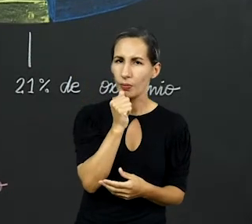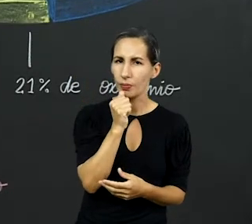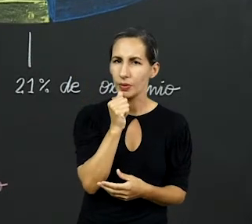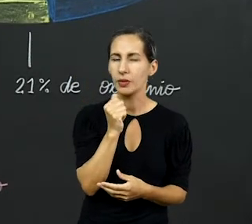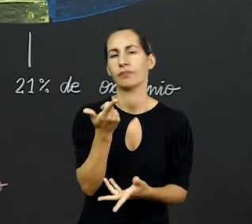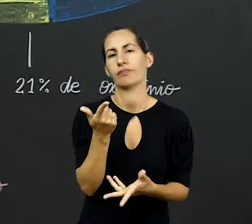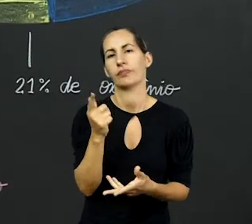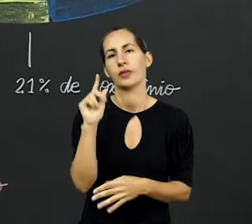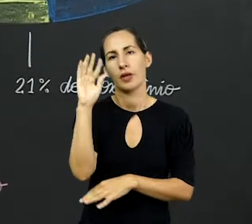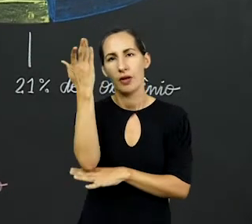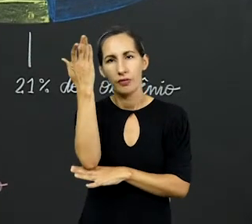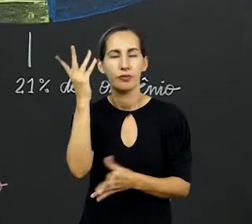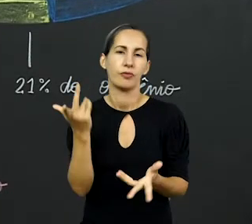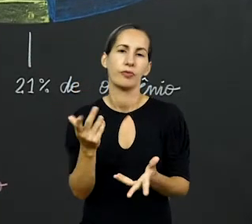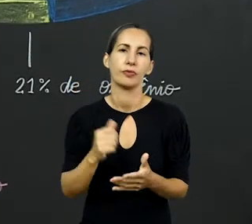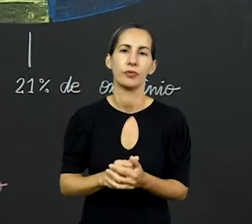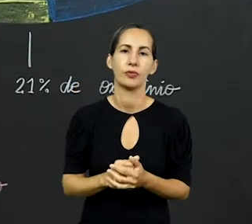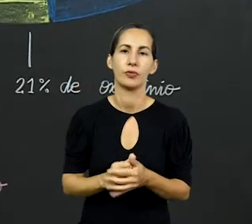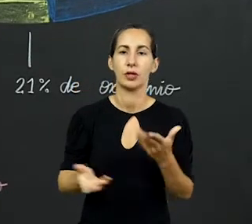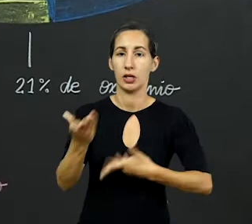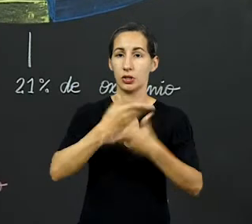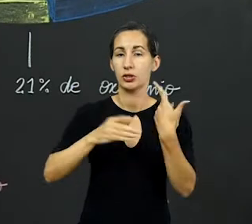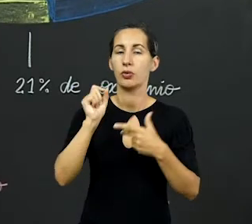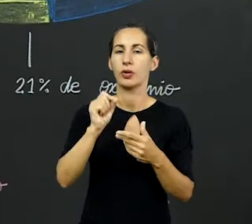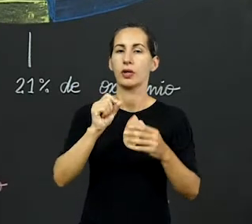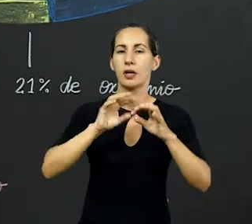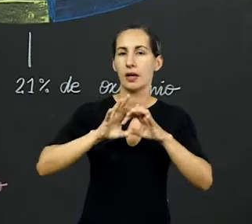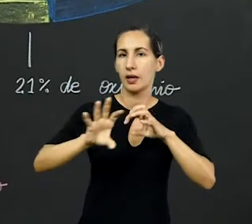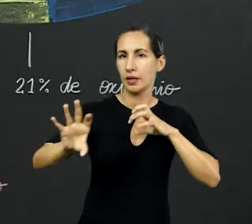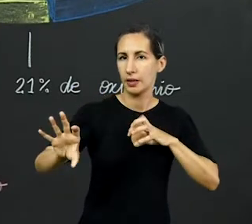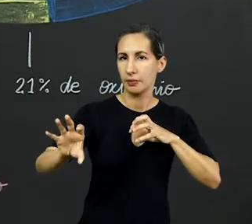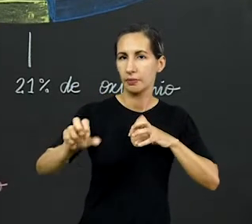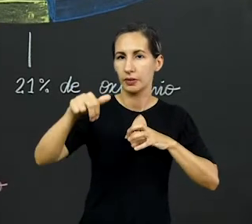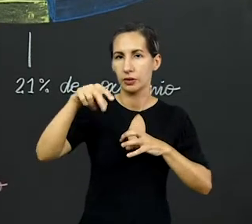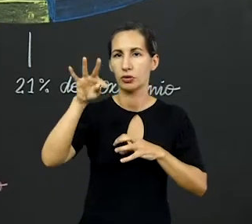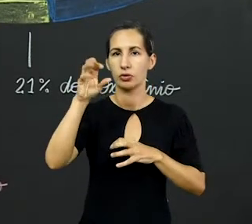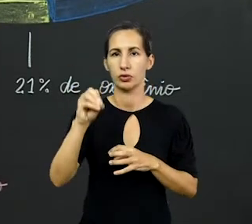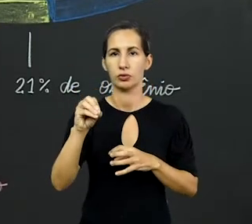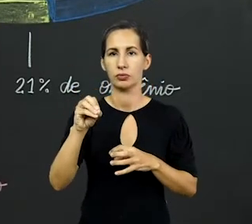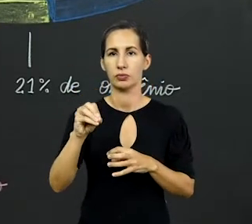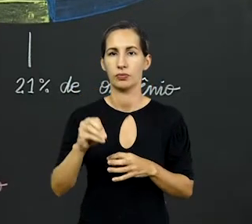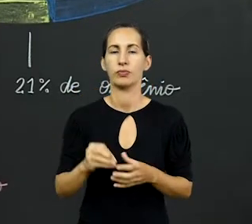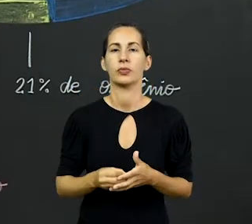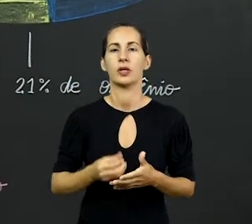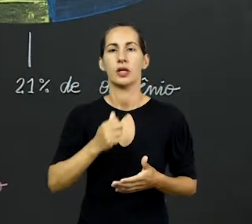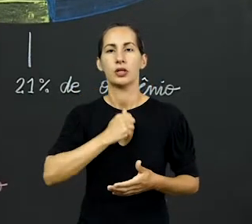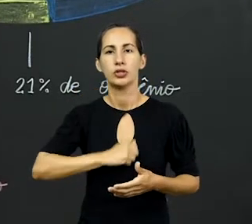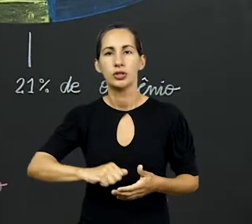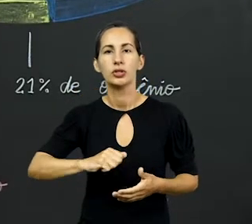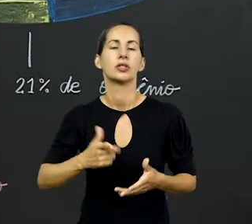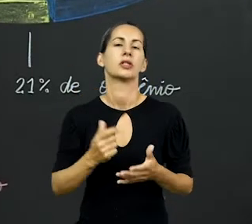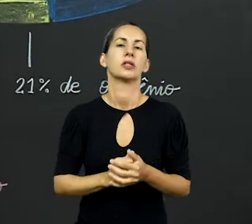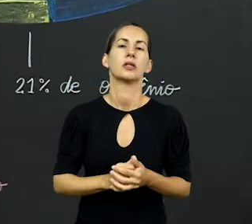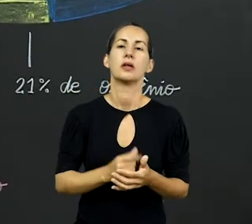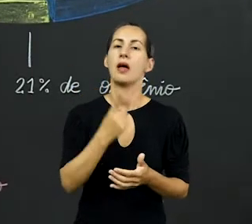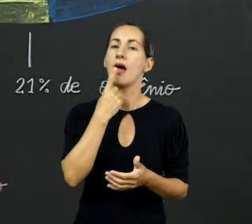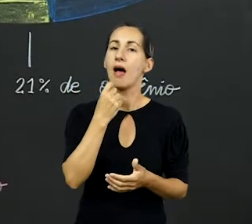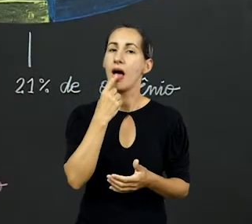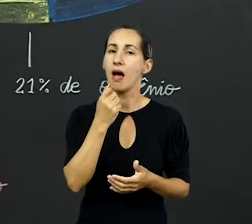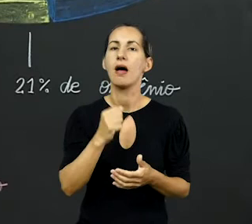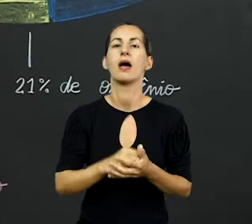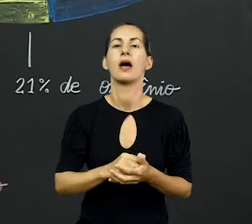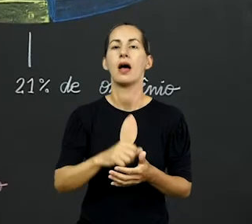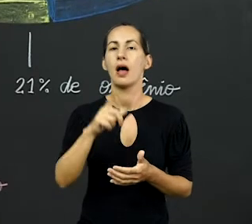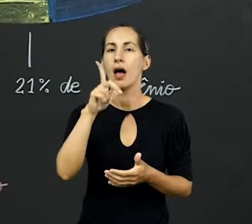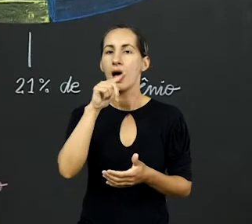passando. O que no nosso corpo a gente elimina? Nitrogênio. Urina. Na nossa urina, nossa urina tem excreta